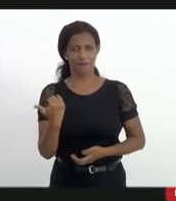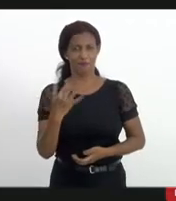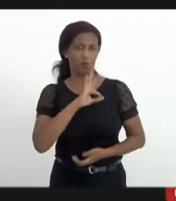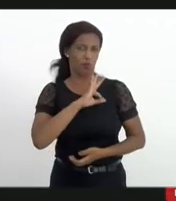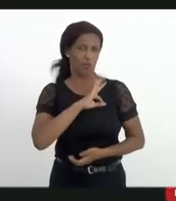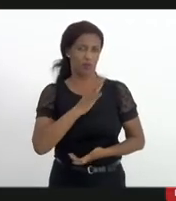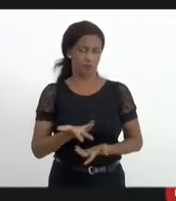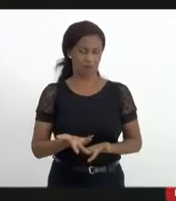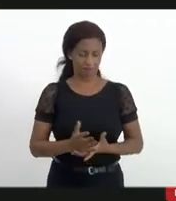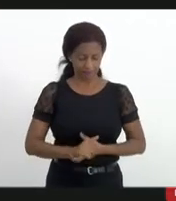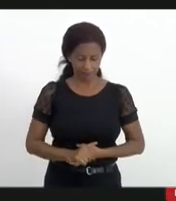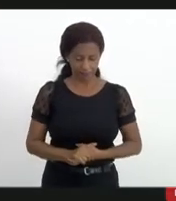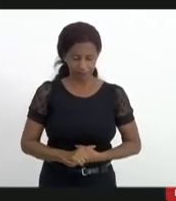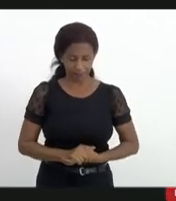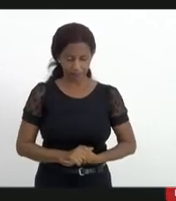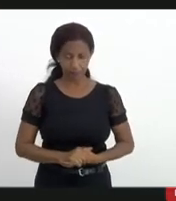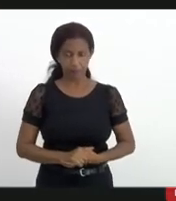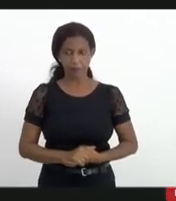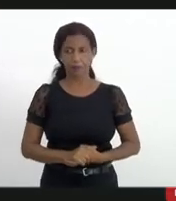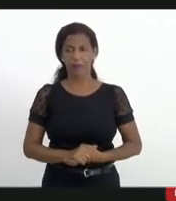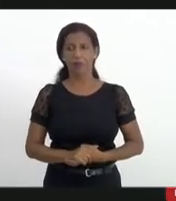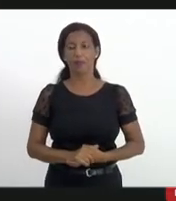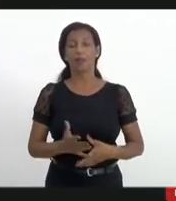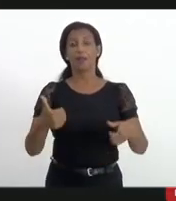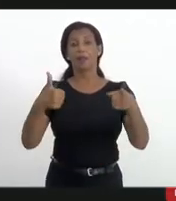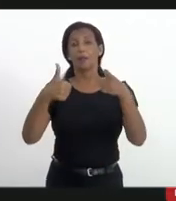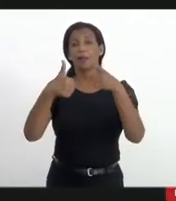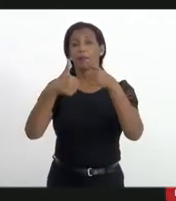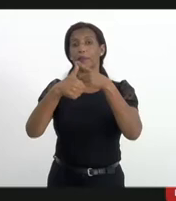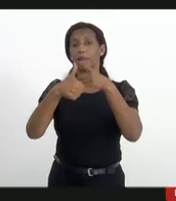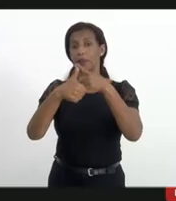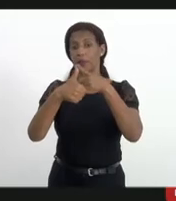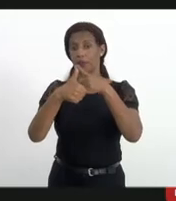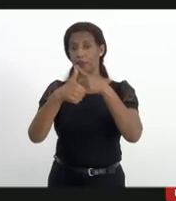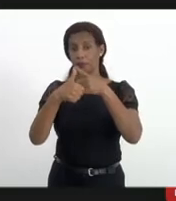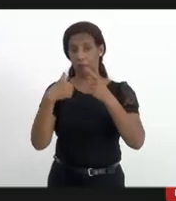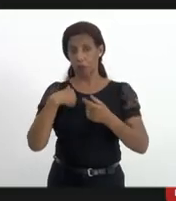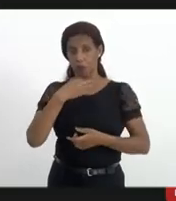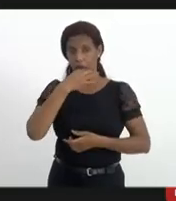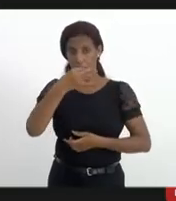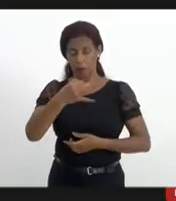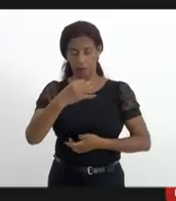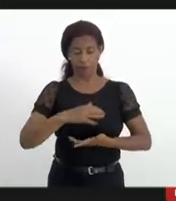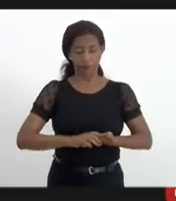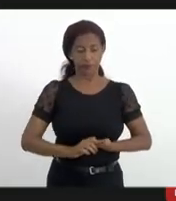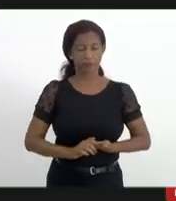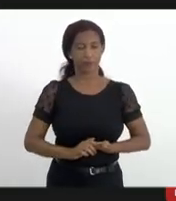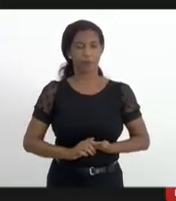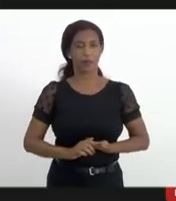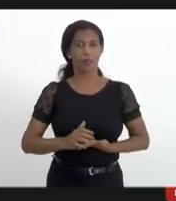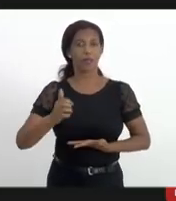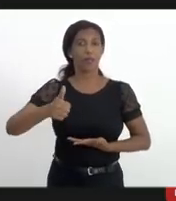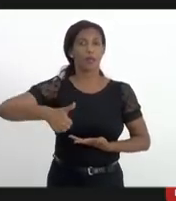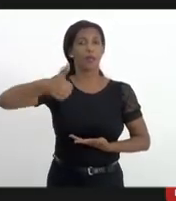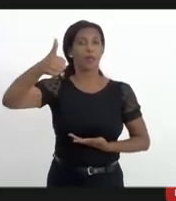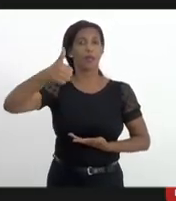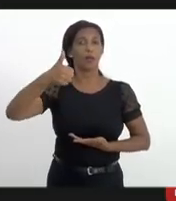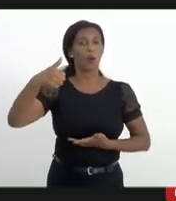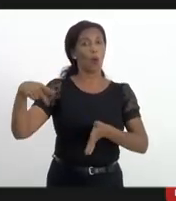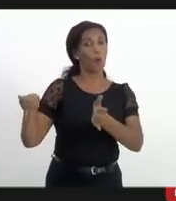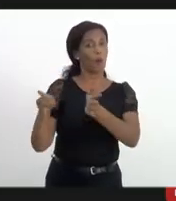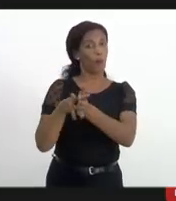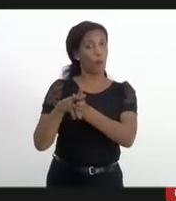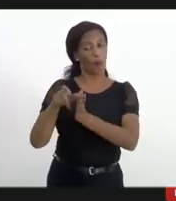Bom, assim, eu acho o seguinte, primeiro com relação à afirmação, especificamente, é melhor dirá o próprio doutor Roberto